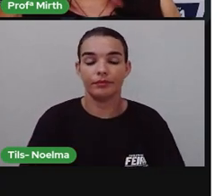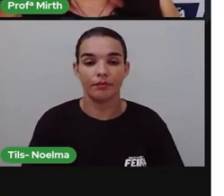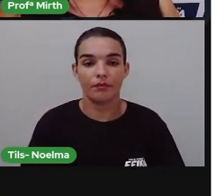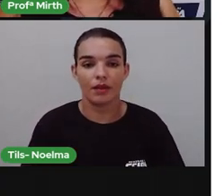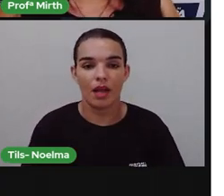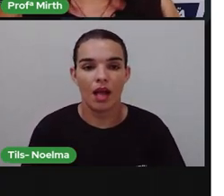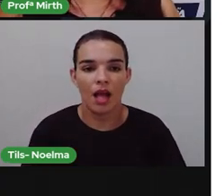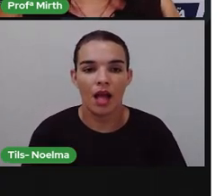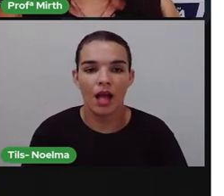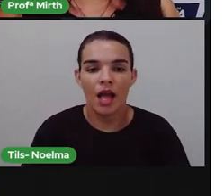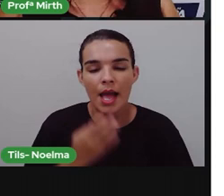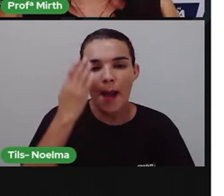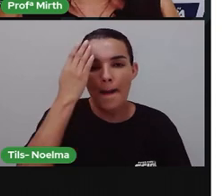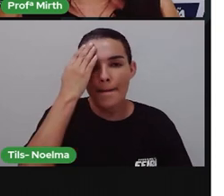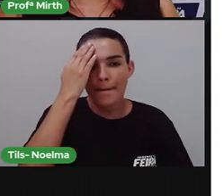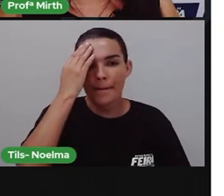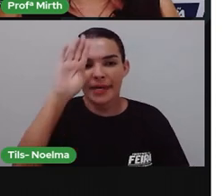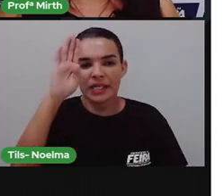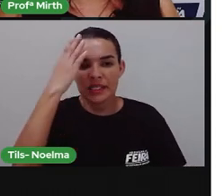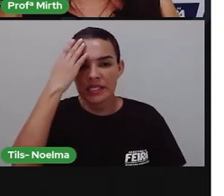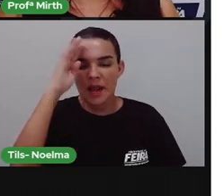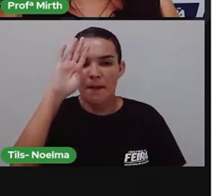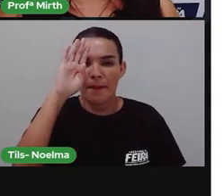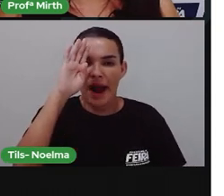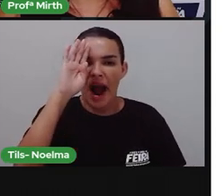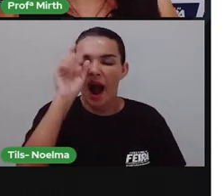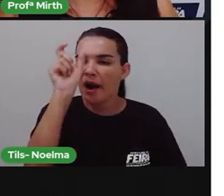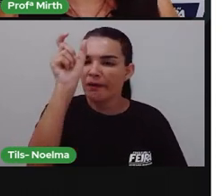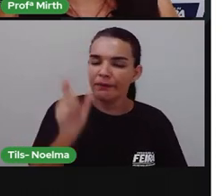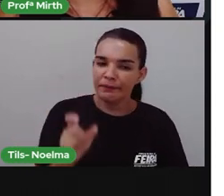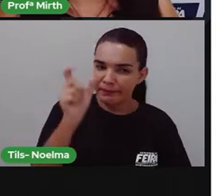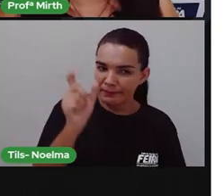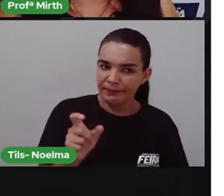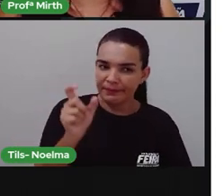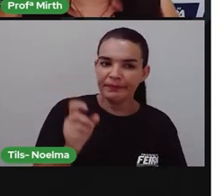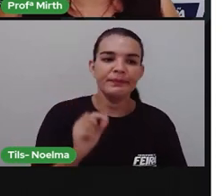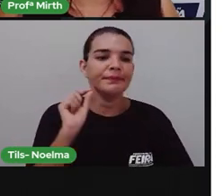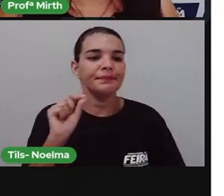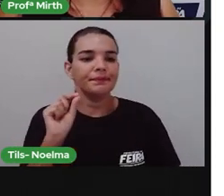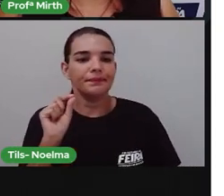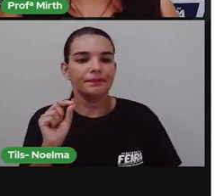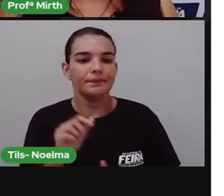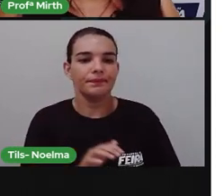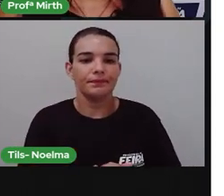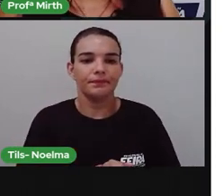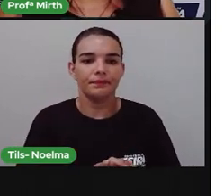As principais características dos gêneros textuais, né? Biografia, no caso, são